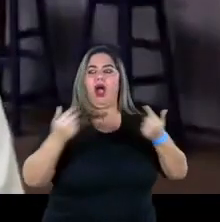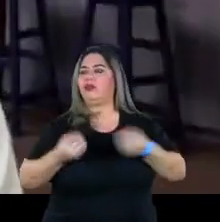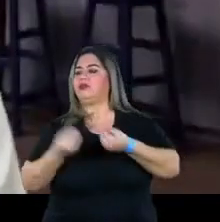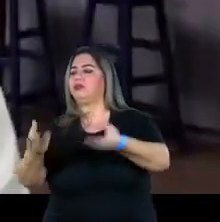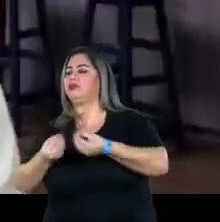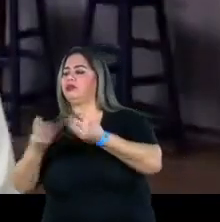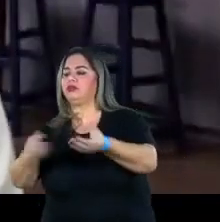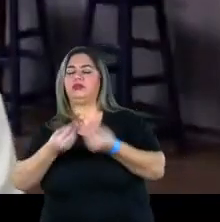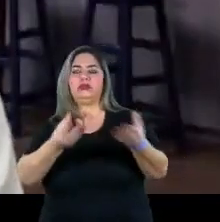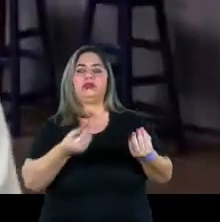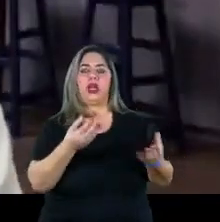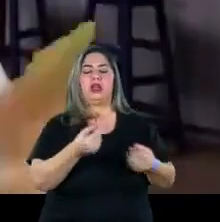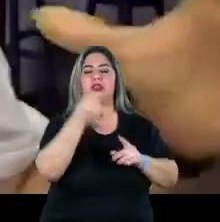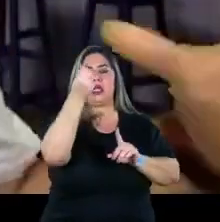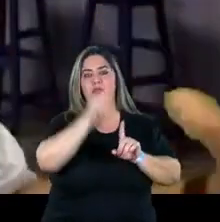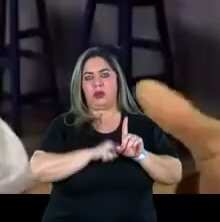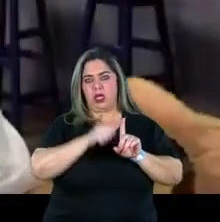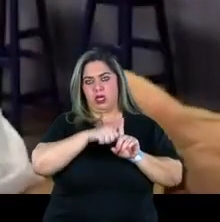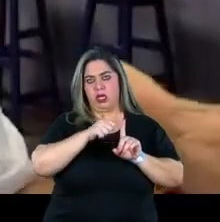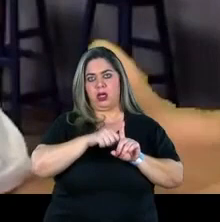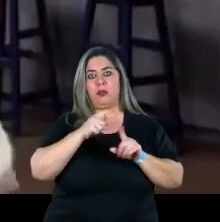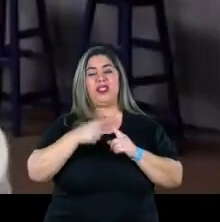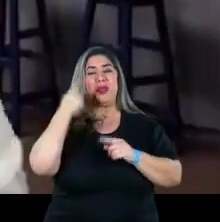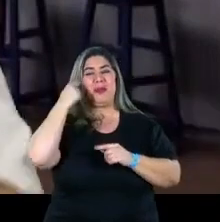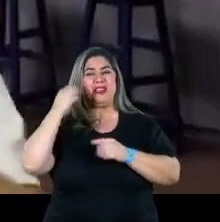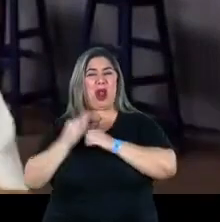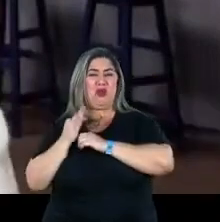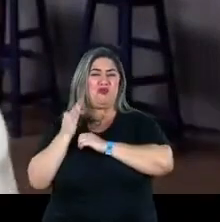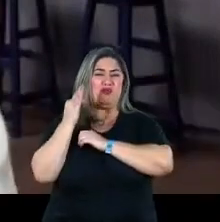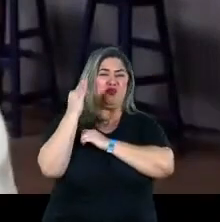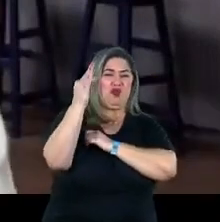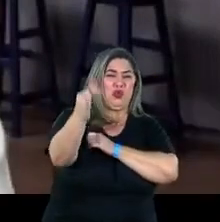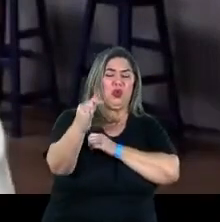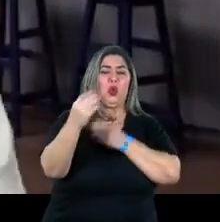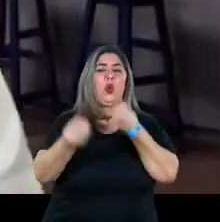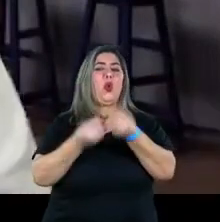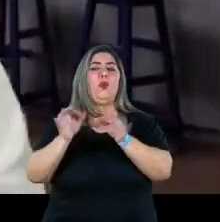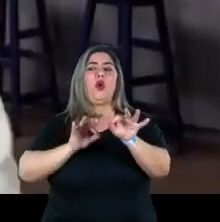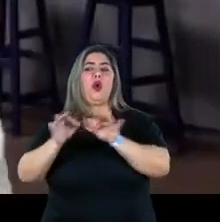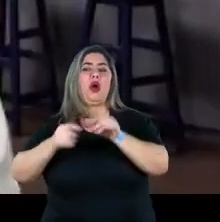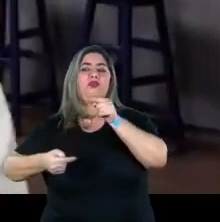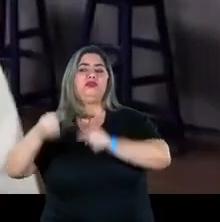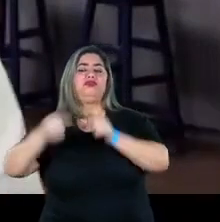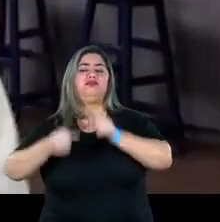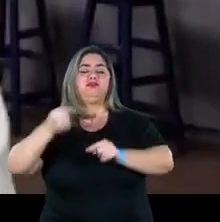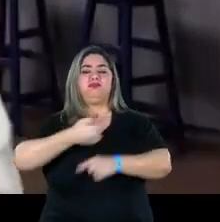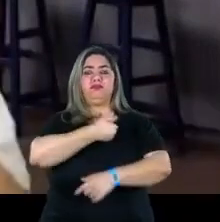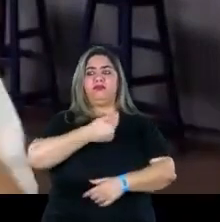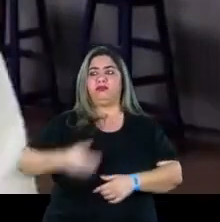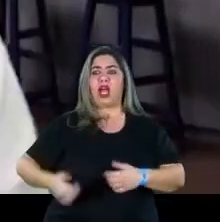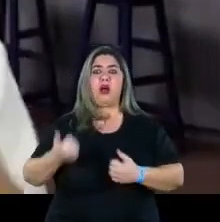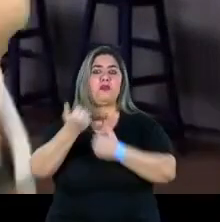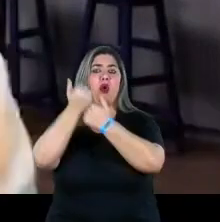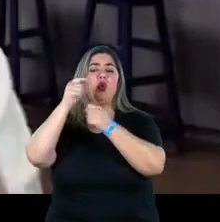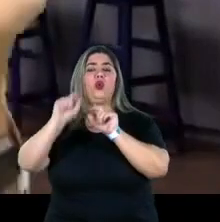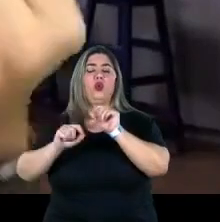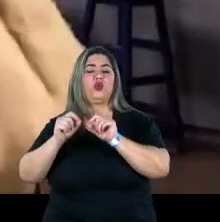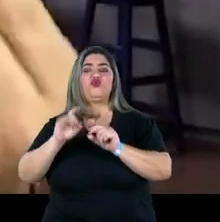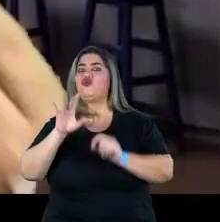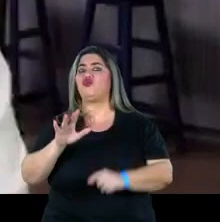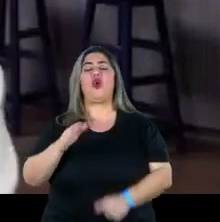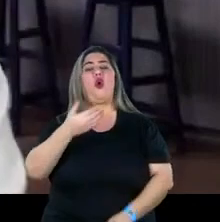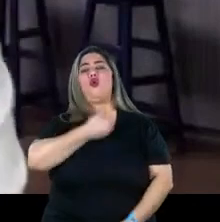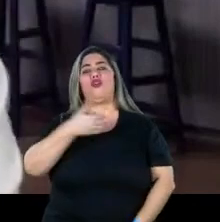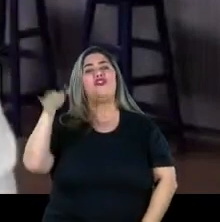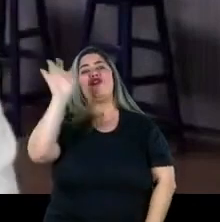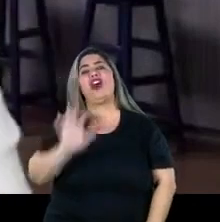A gente precisa pensar a segurança alimentar em longo prazo. Sim. Como que a gente consegue construir políticas de apoio que só o governo federal